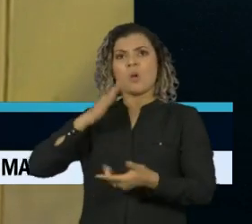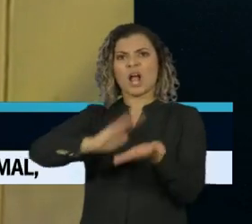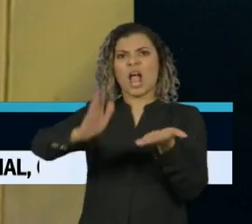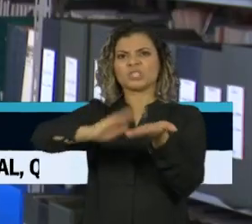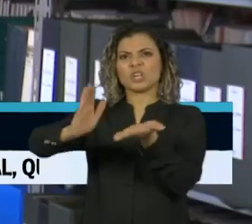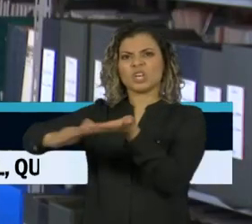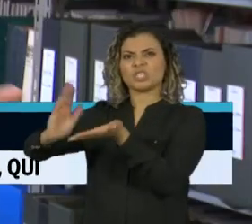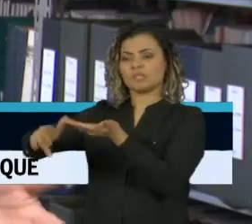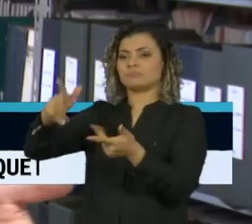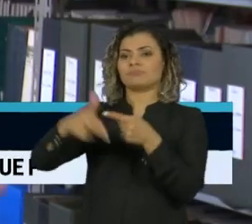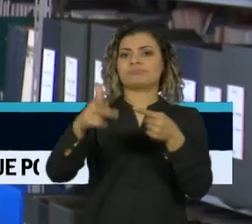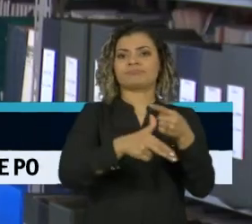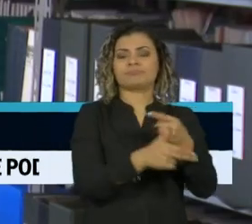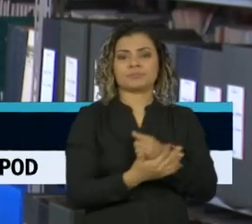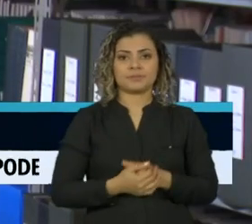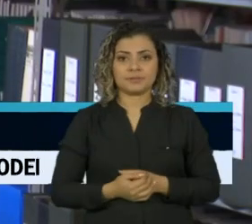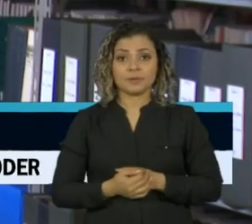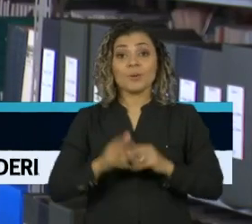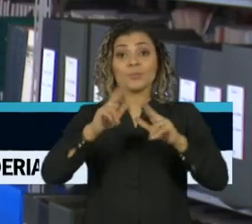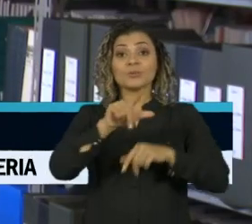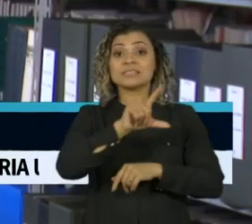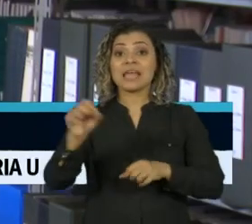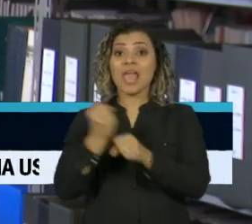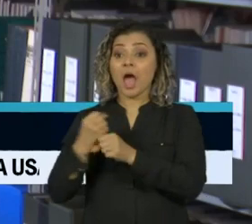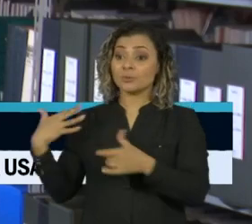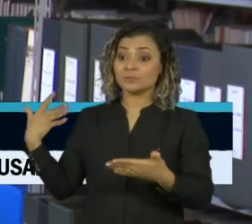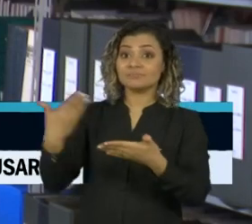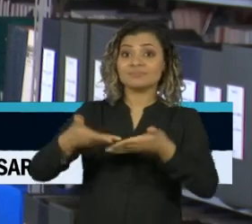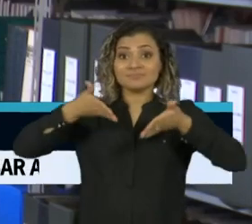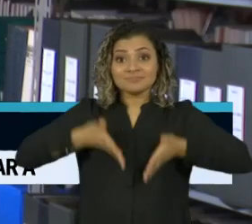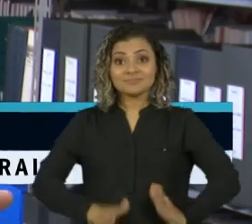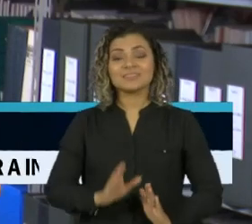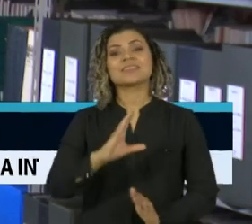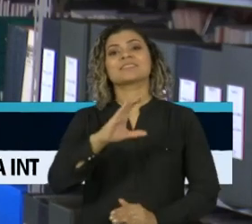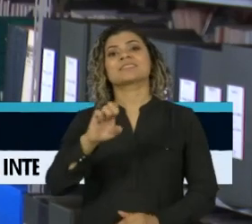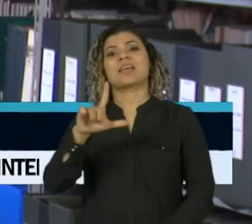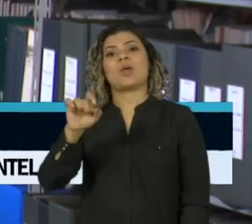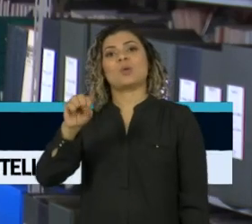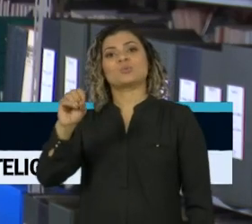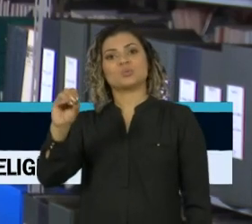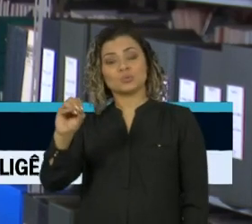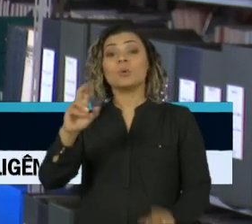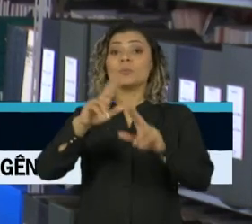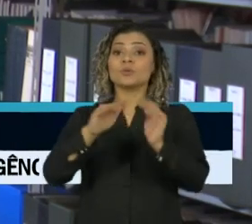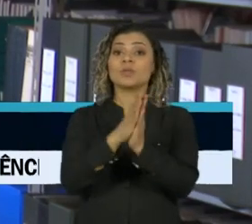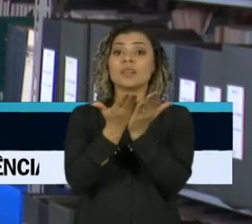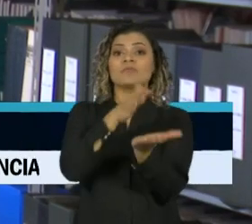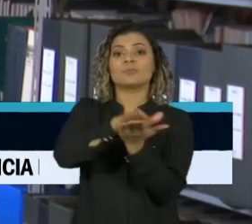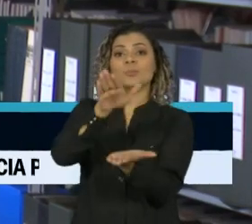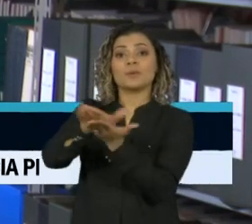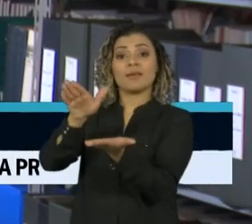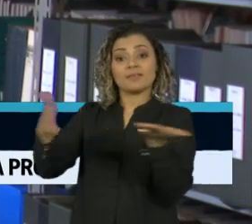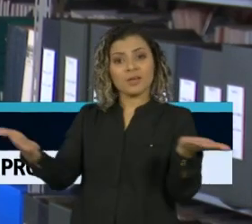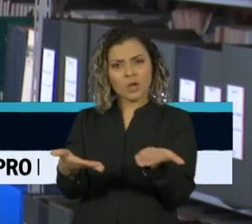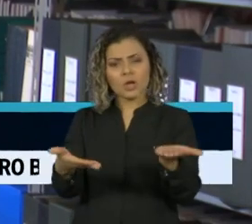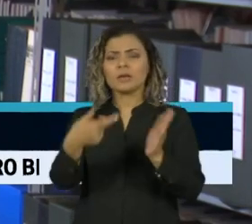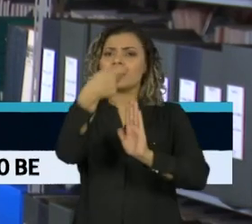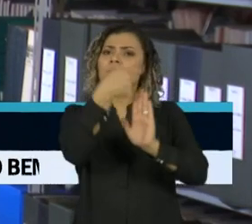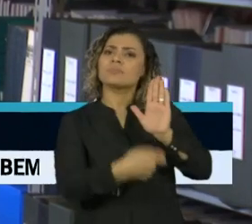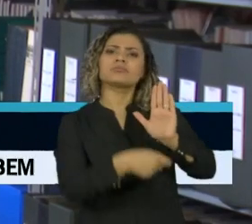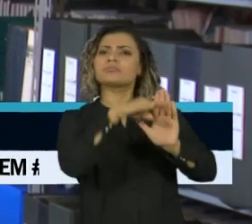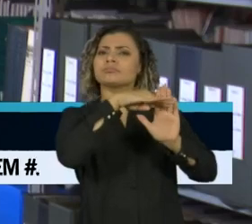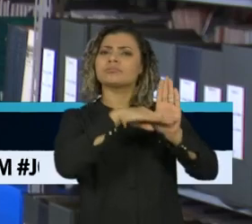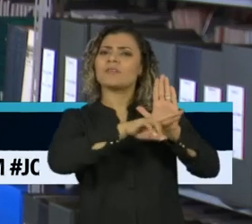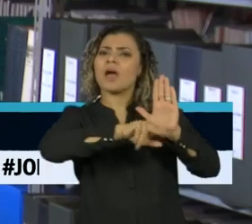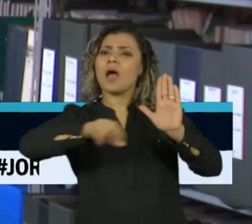gastos de representação. Para marcar o centenário de nascimento de Celso Furtado, novos livros estão sendo lançados. A lista inclui o